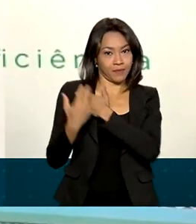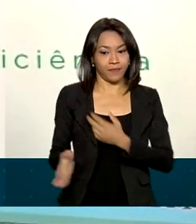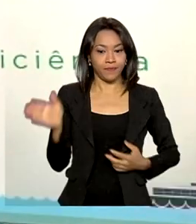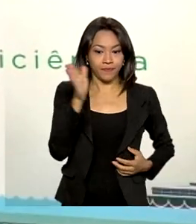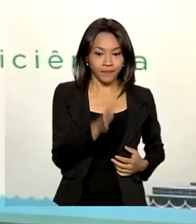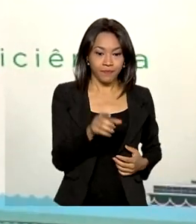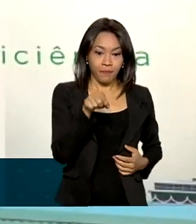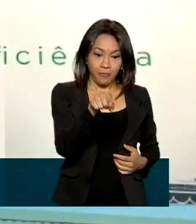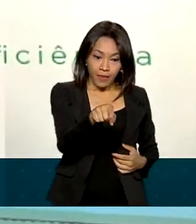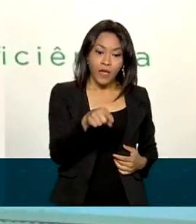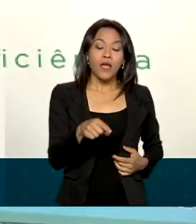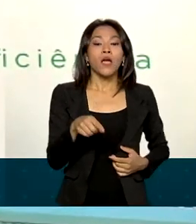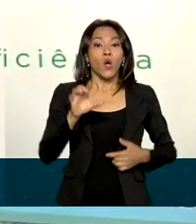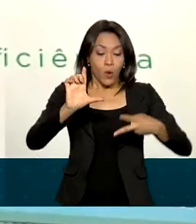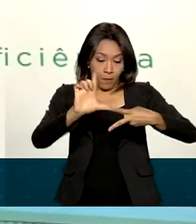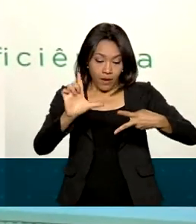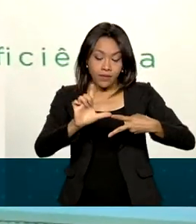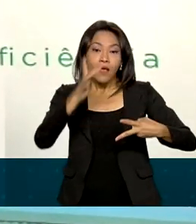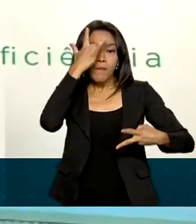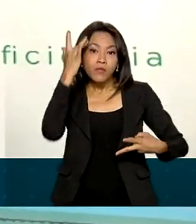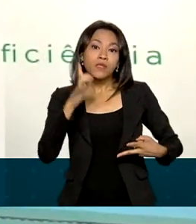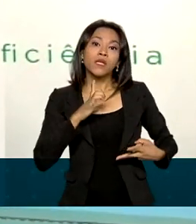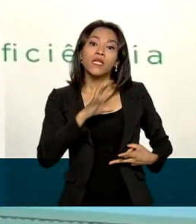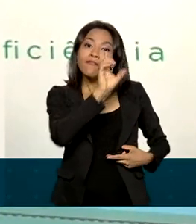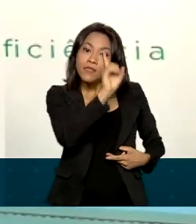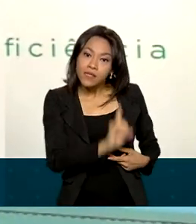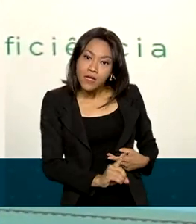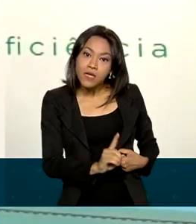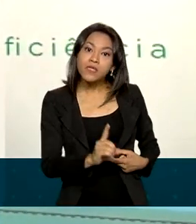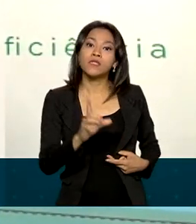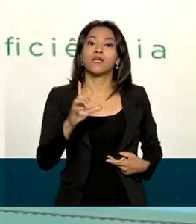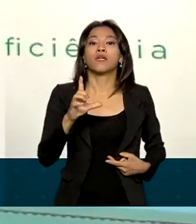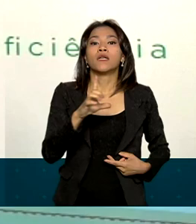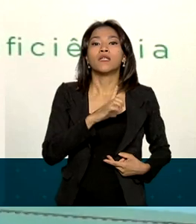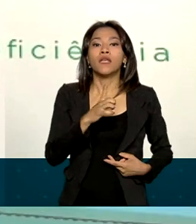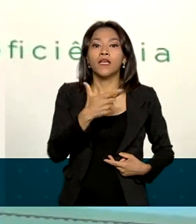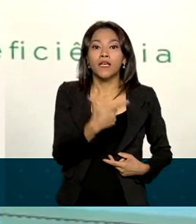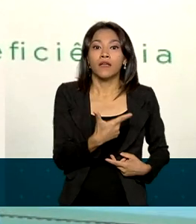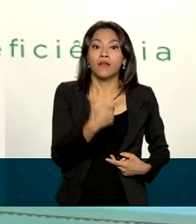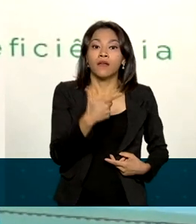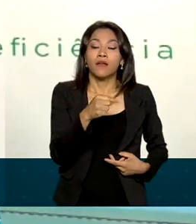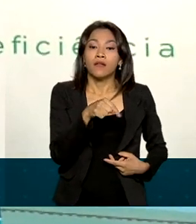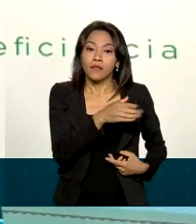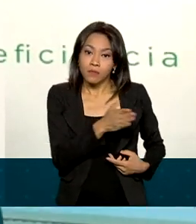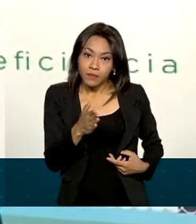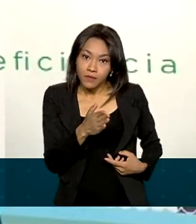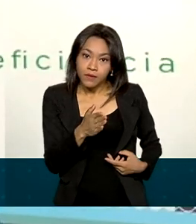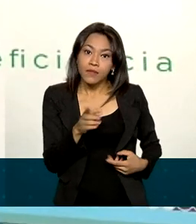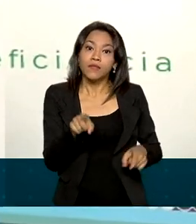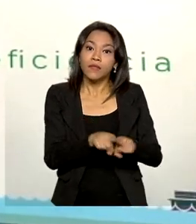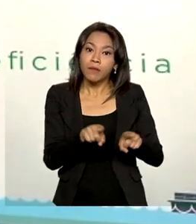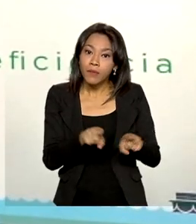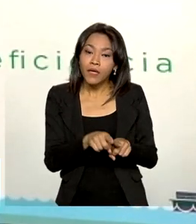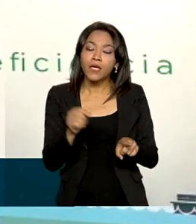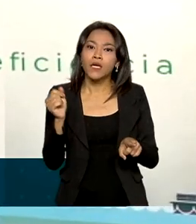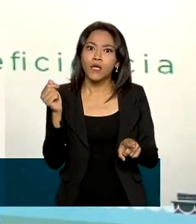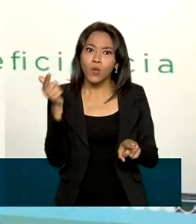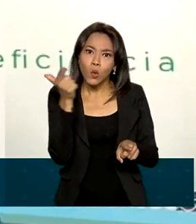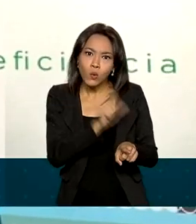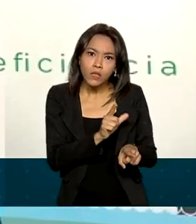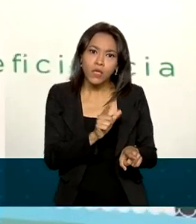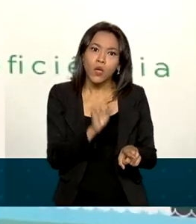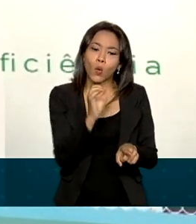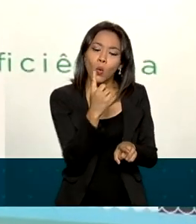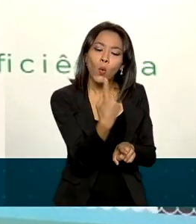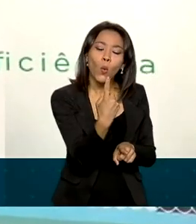benefício devido às pessoas com deficiência carentes, que completou 20 anos de concessão e também atingiu a impressionante marca